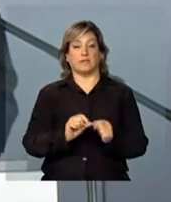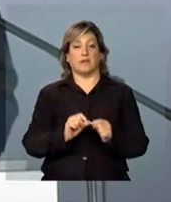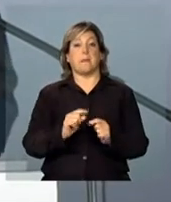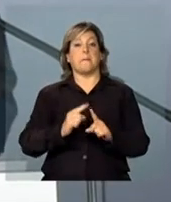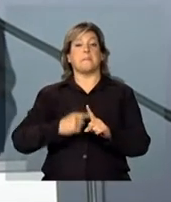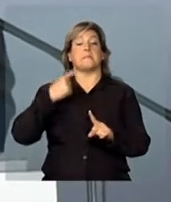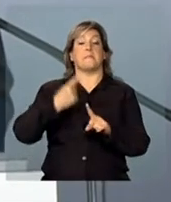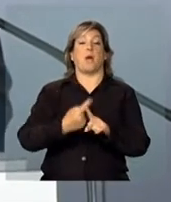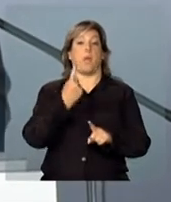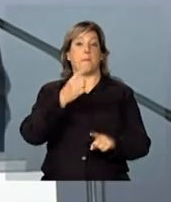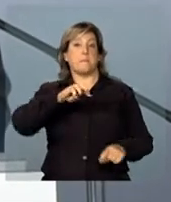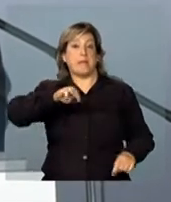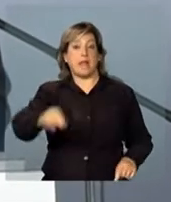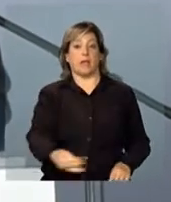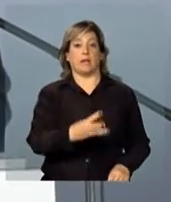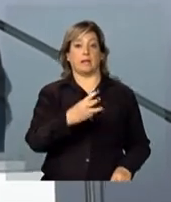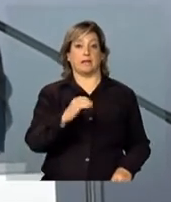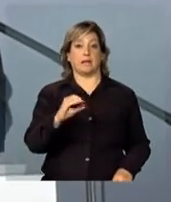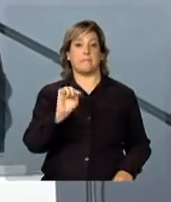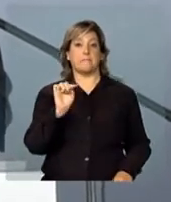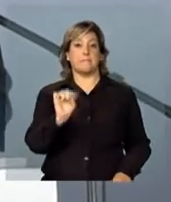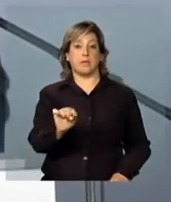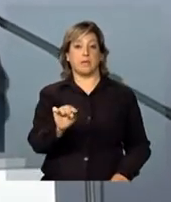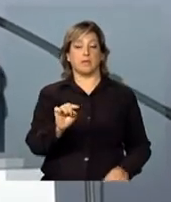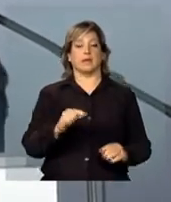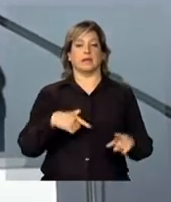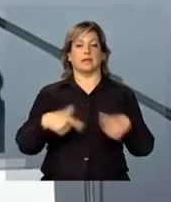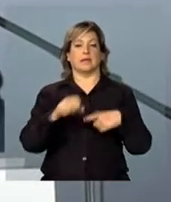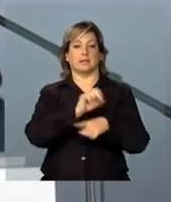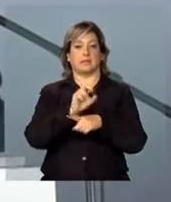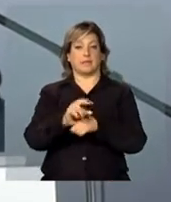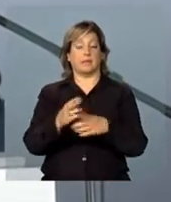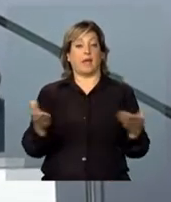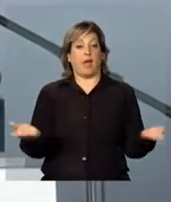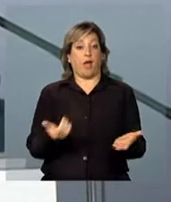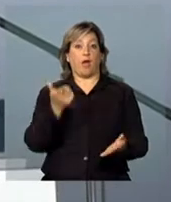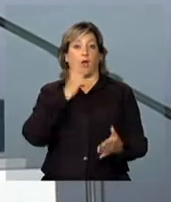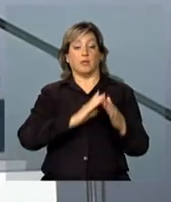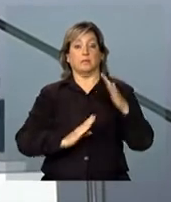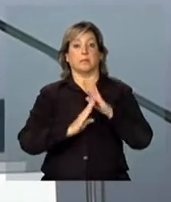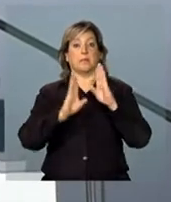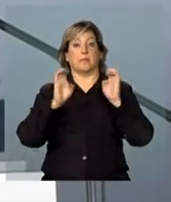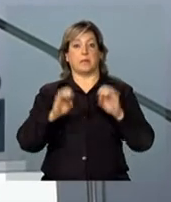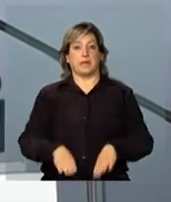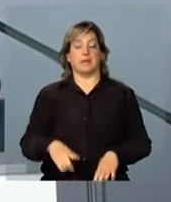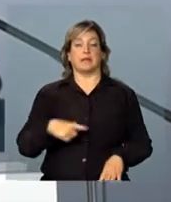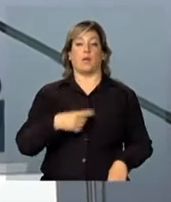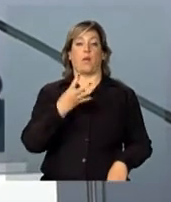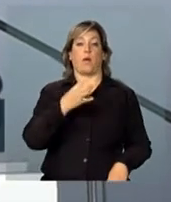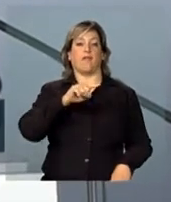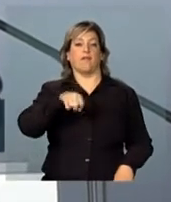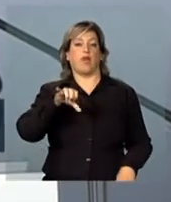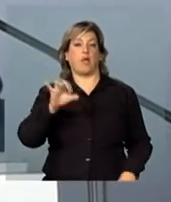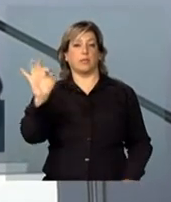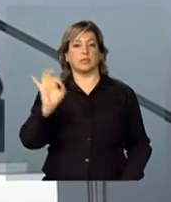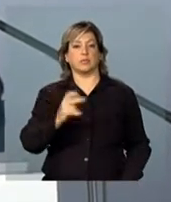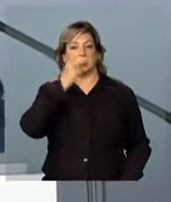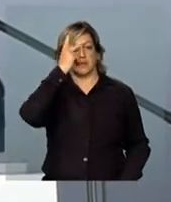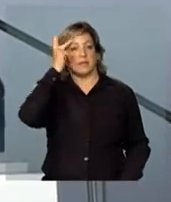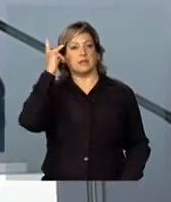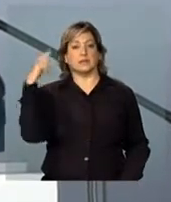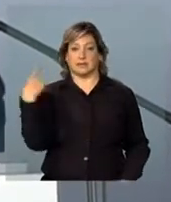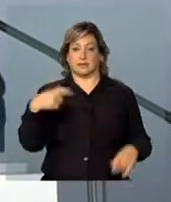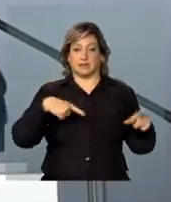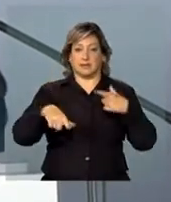empregos. Só que nós estamos chegando numa situação de em pleno emprego. Nós só temos 4,9% da população